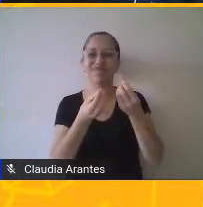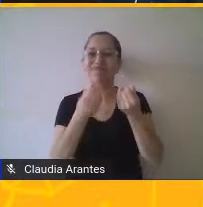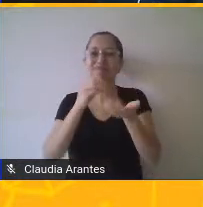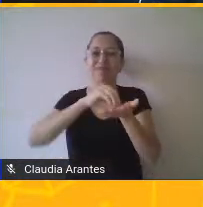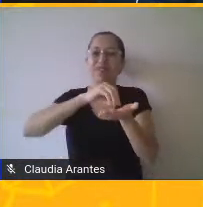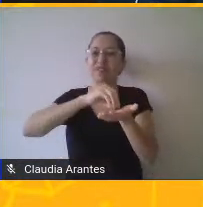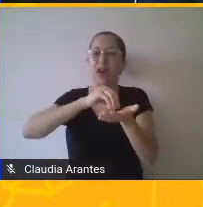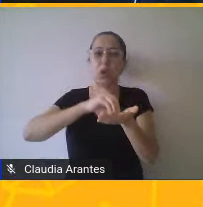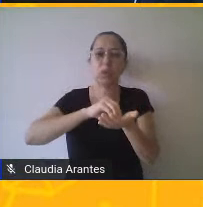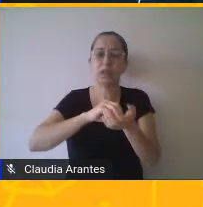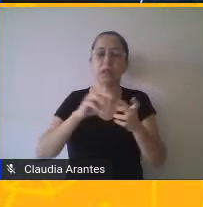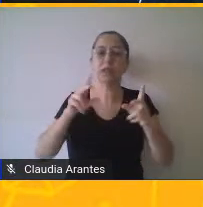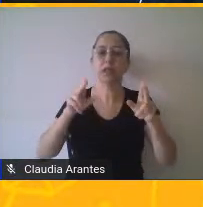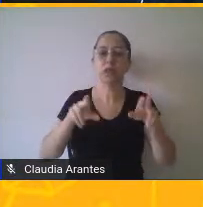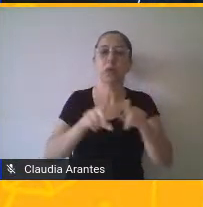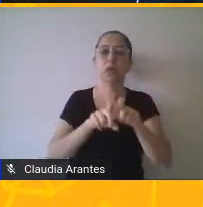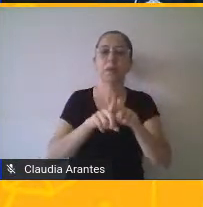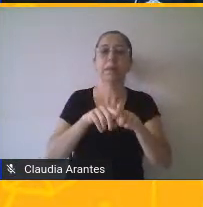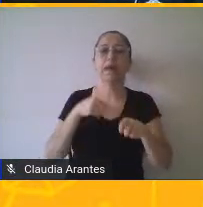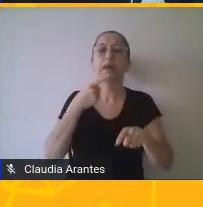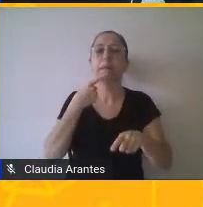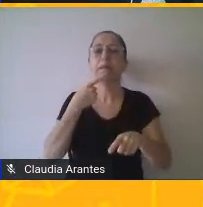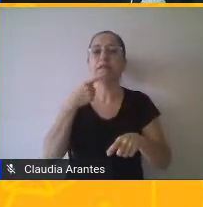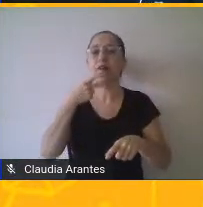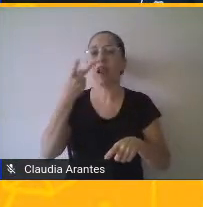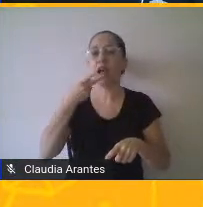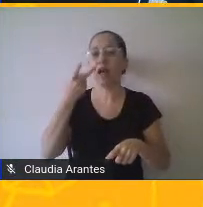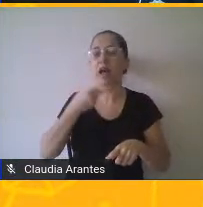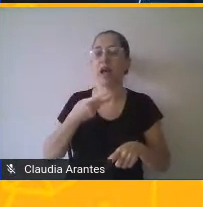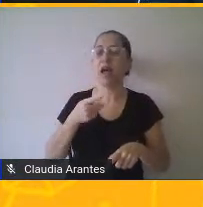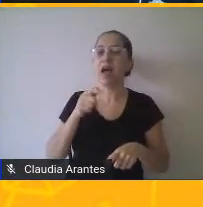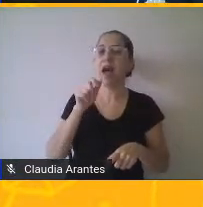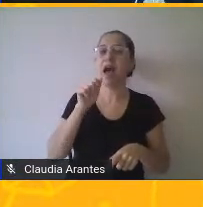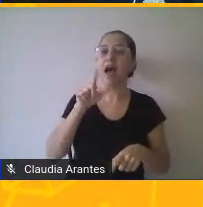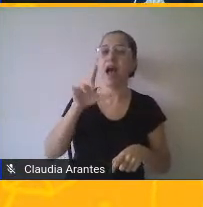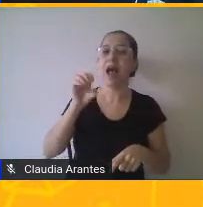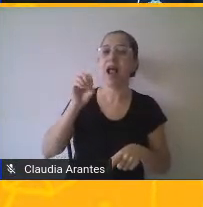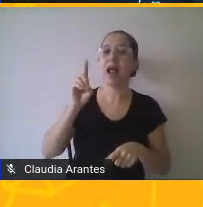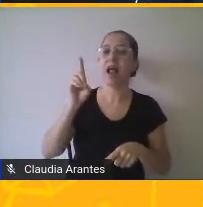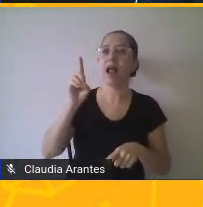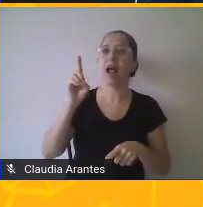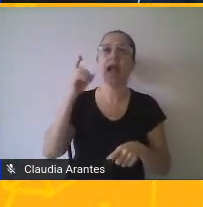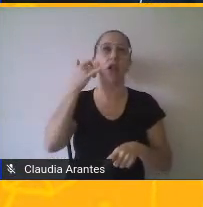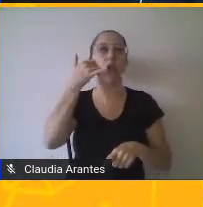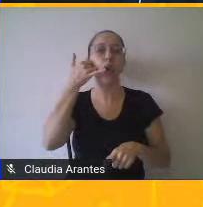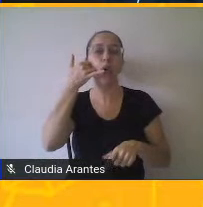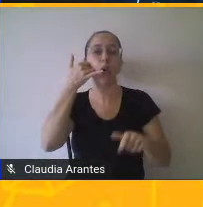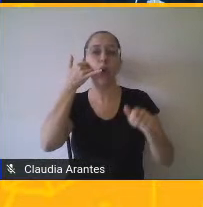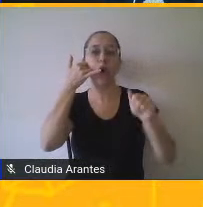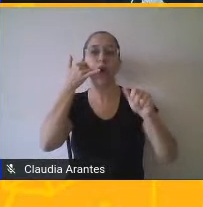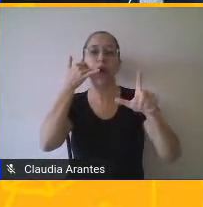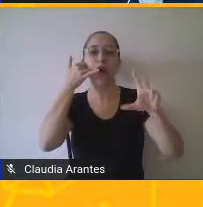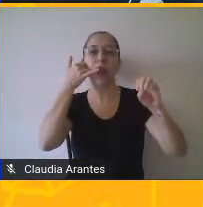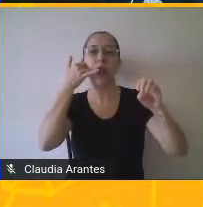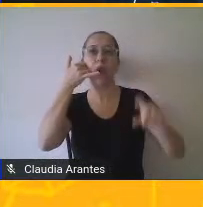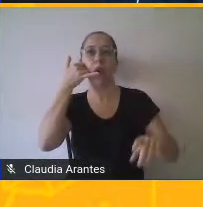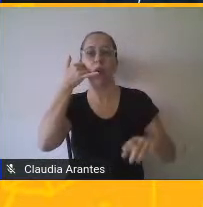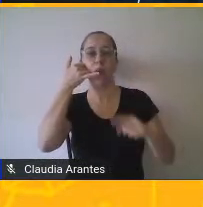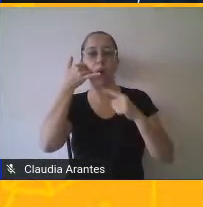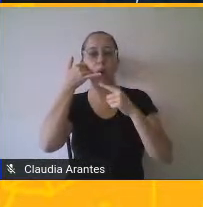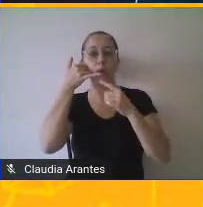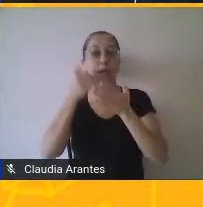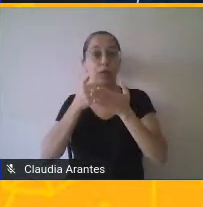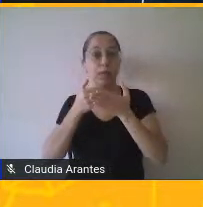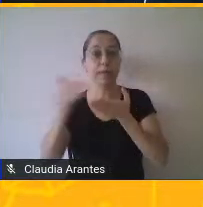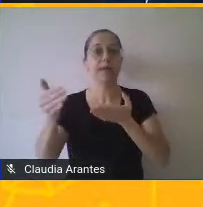da linguagem, ela está centrada no teste do canal para estabelecer a conversa. Depois